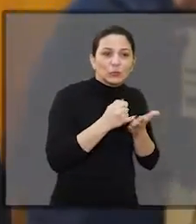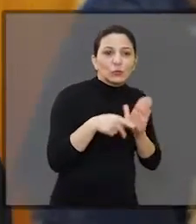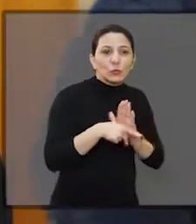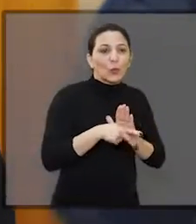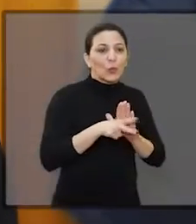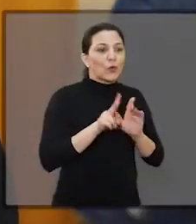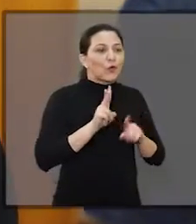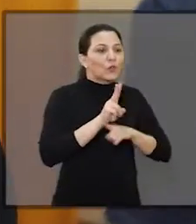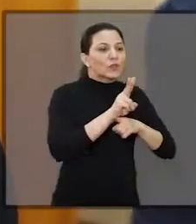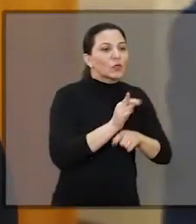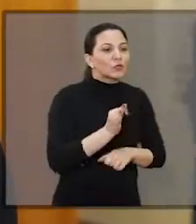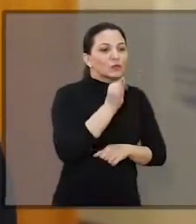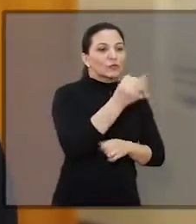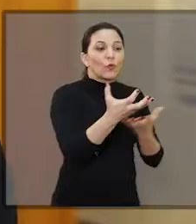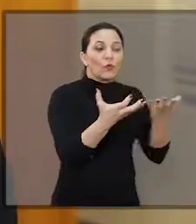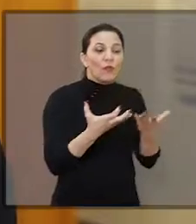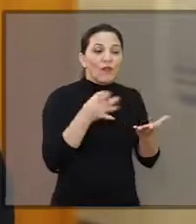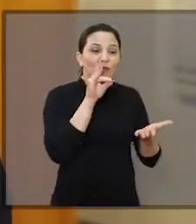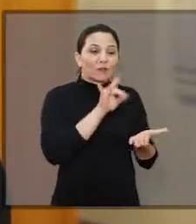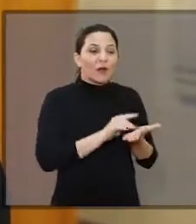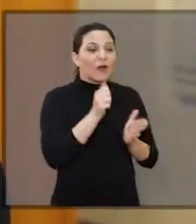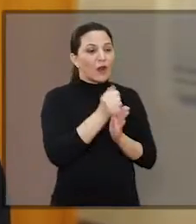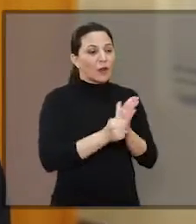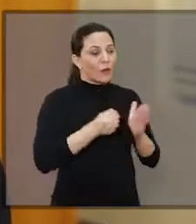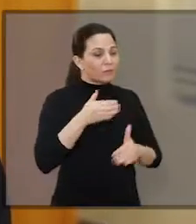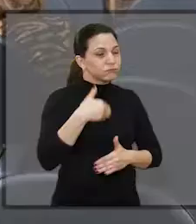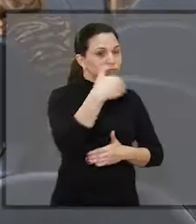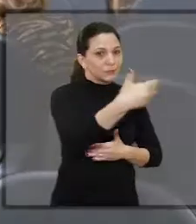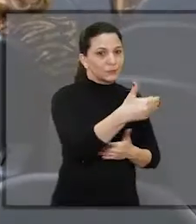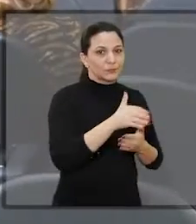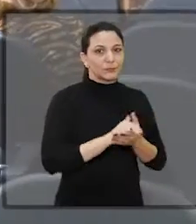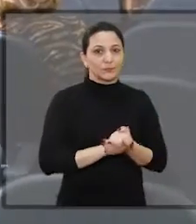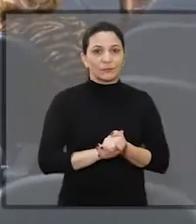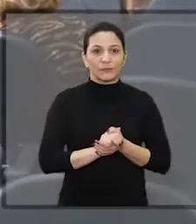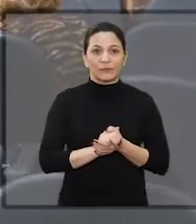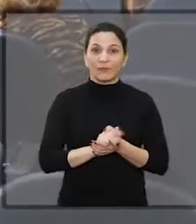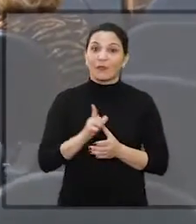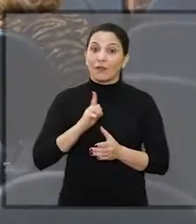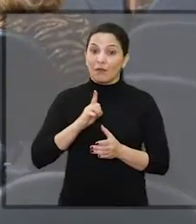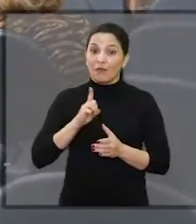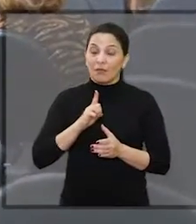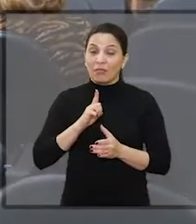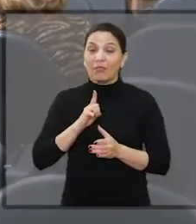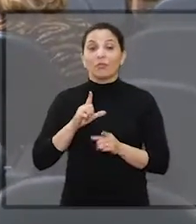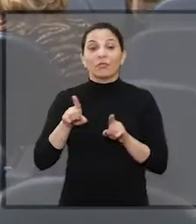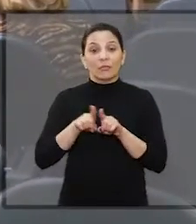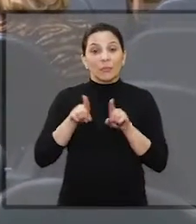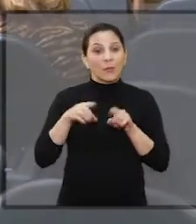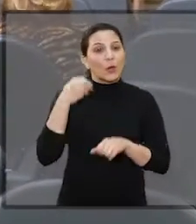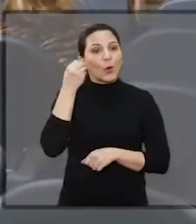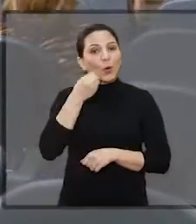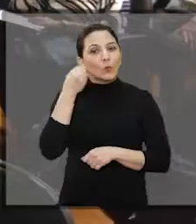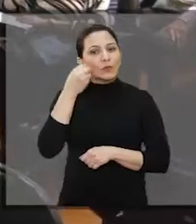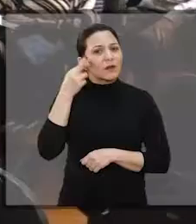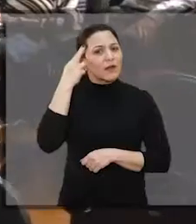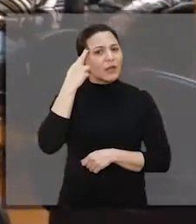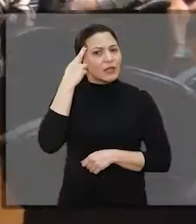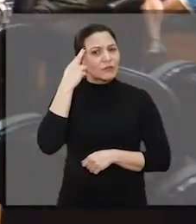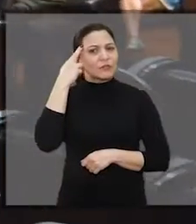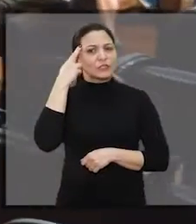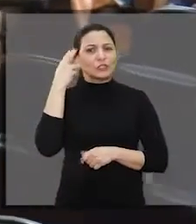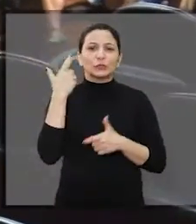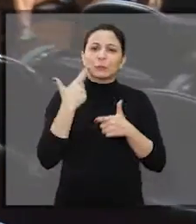visão de futuro, que nós queremos no Araraquara daqui nos próximos anos. O encontro também proporcionou uma oportunidade para